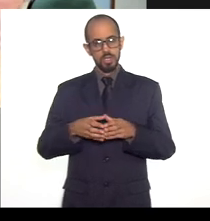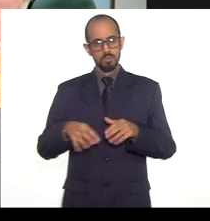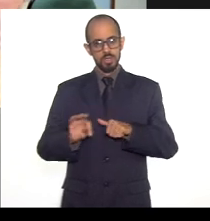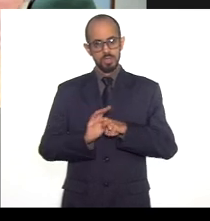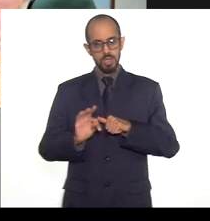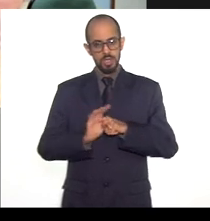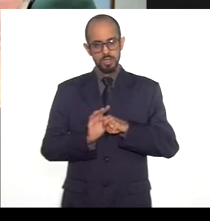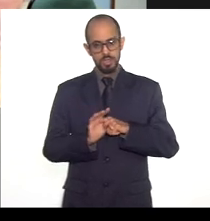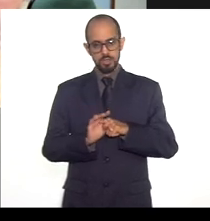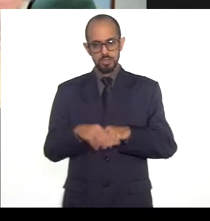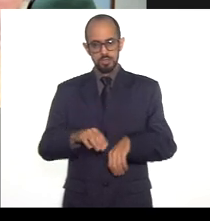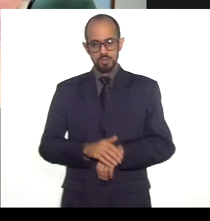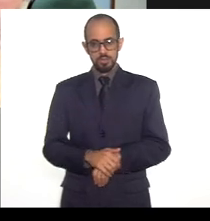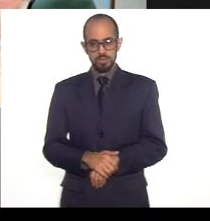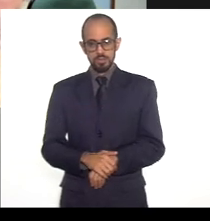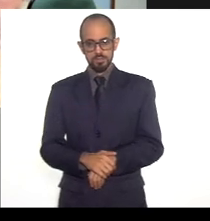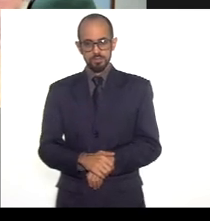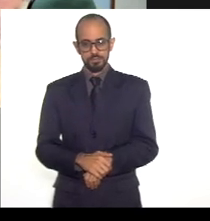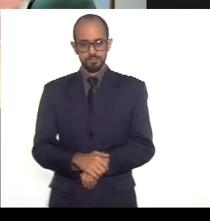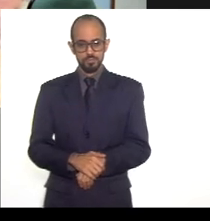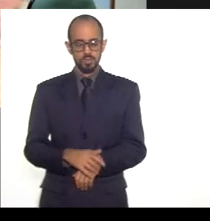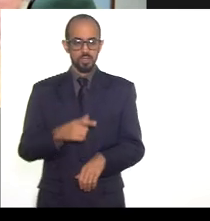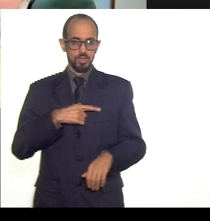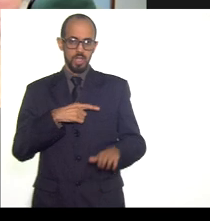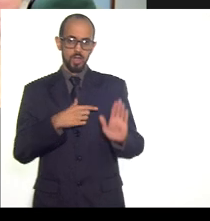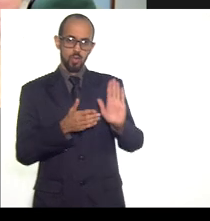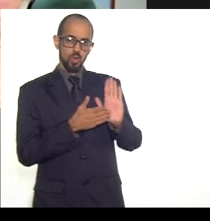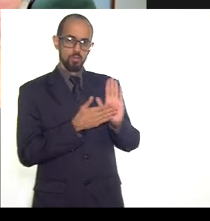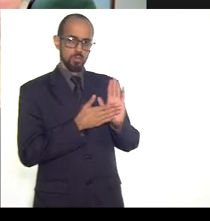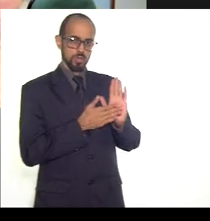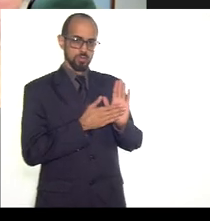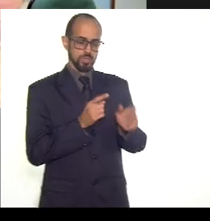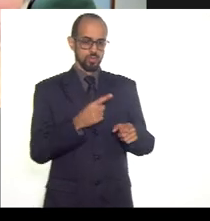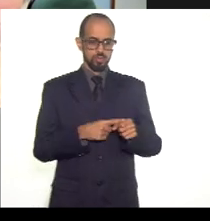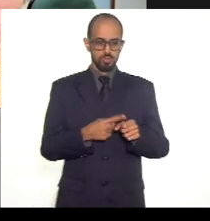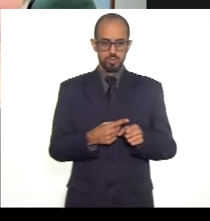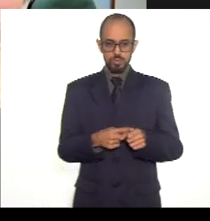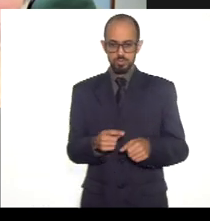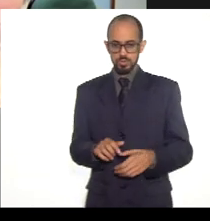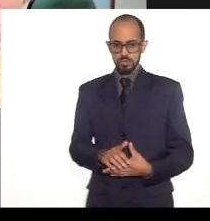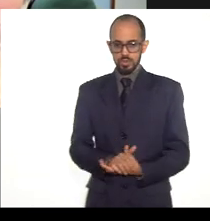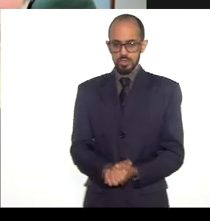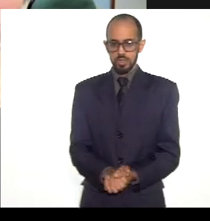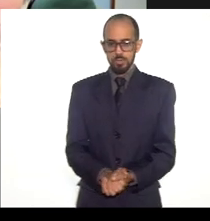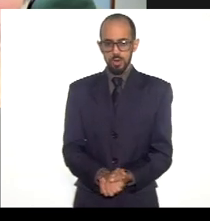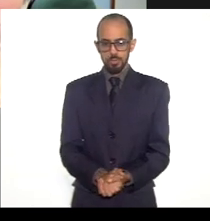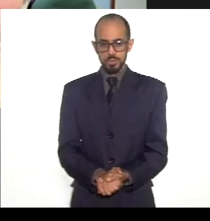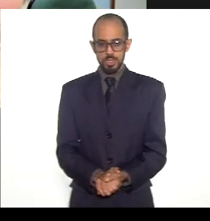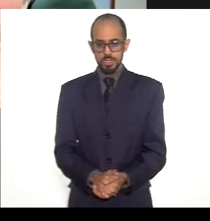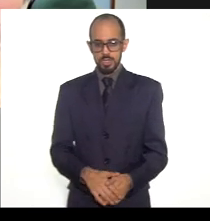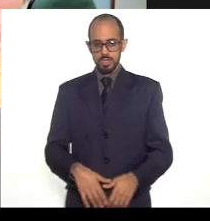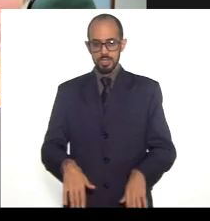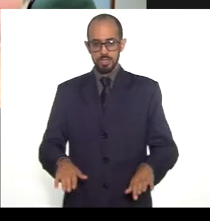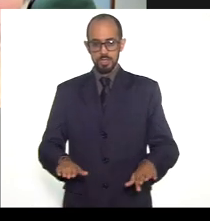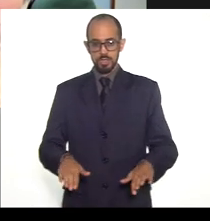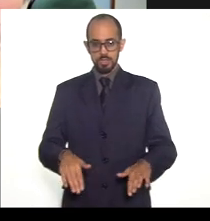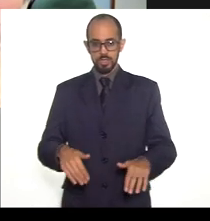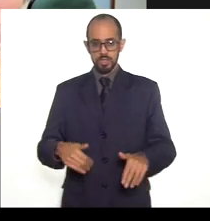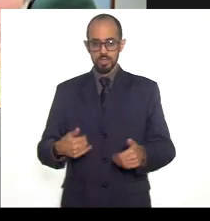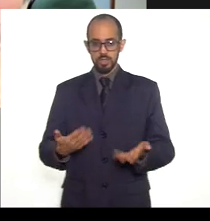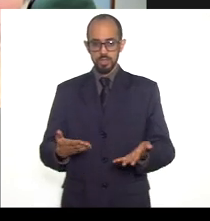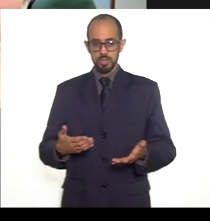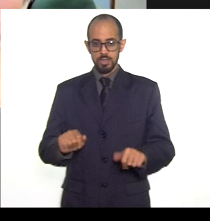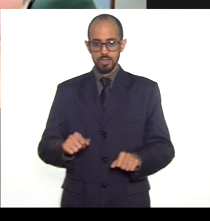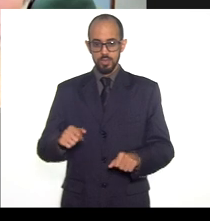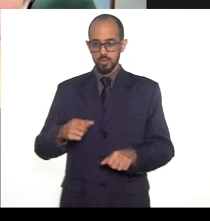equipe de que tem muito comprometimento com os municípios realmente eu penso que a próxima o próximo